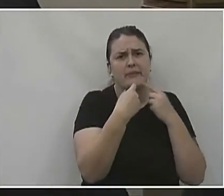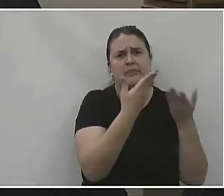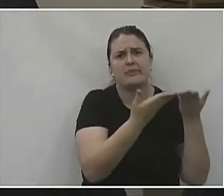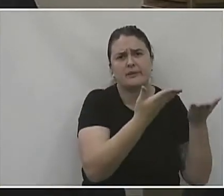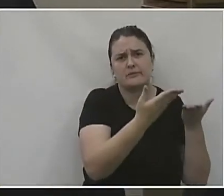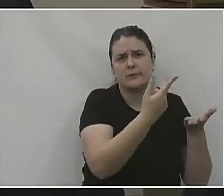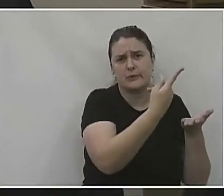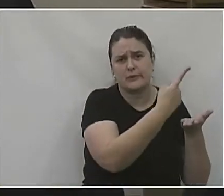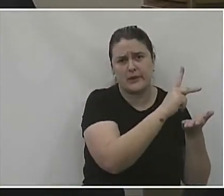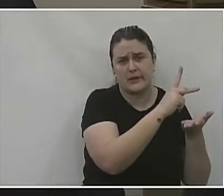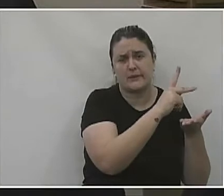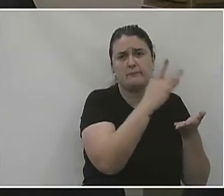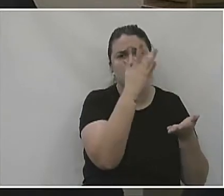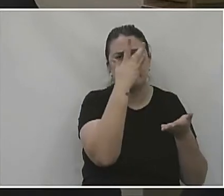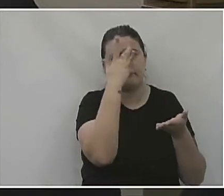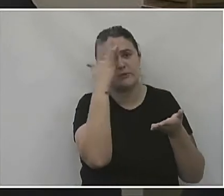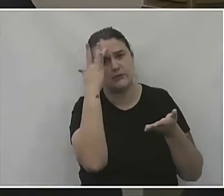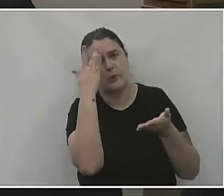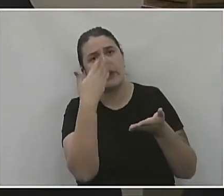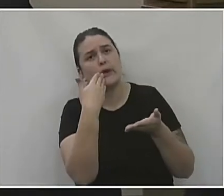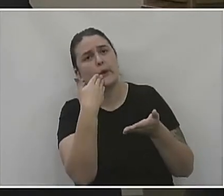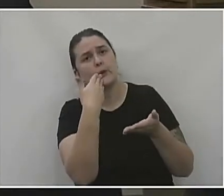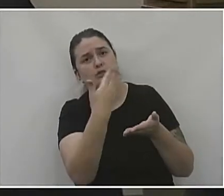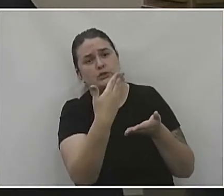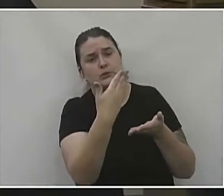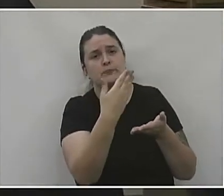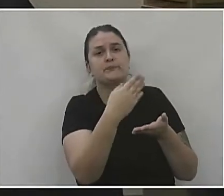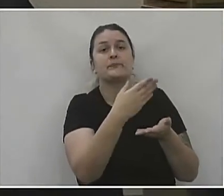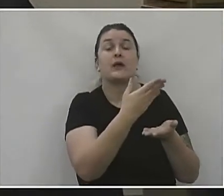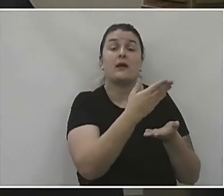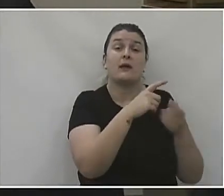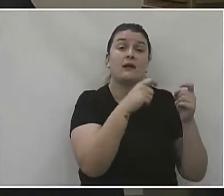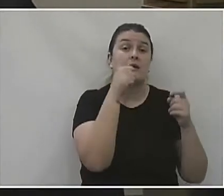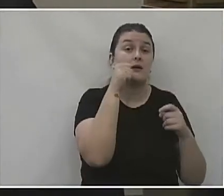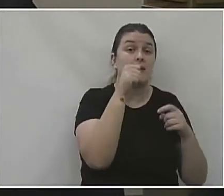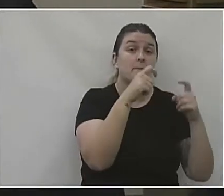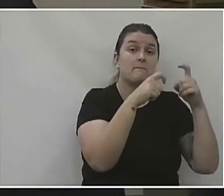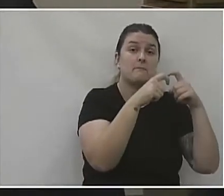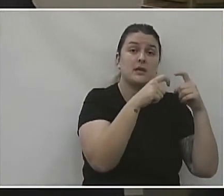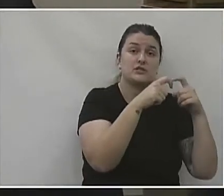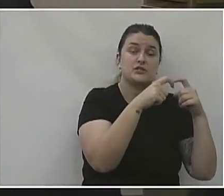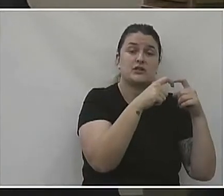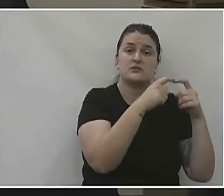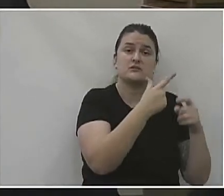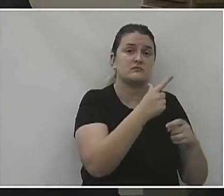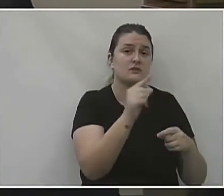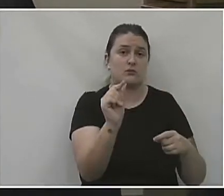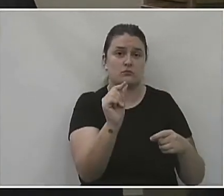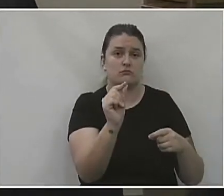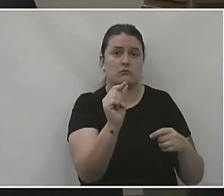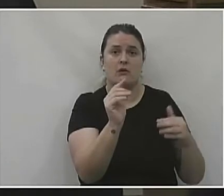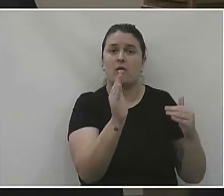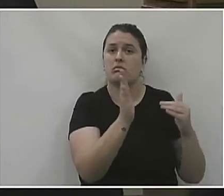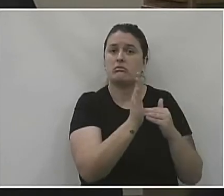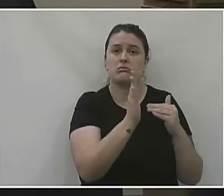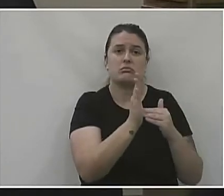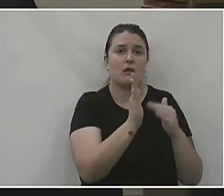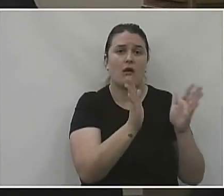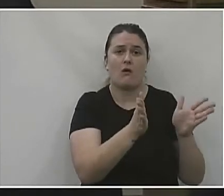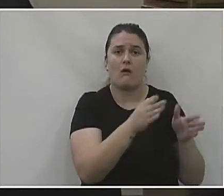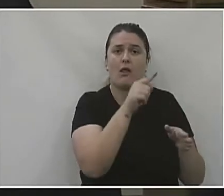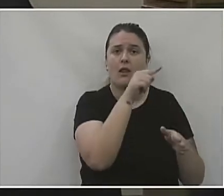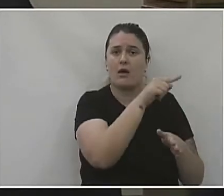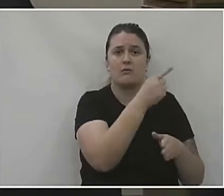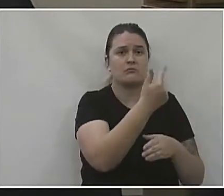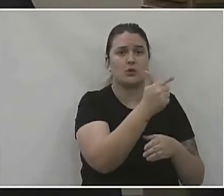atendimento dela e muitas pessoas elogiando. Mas, enfim, ela acabou se desligando. E até o momento, né? Que eu saiba,